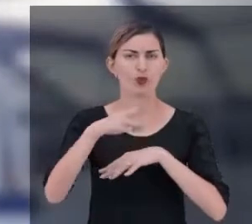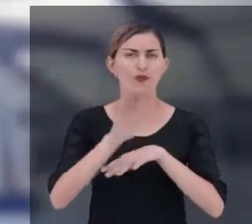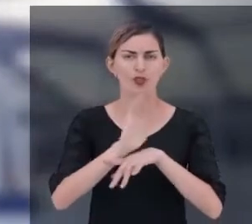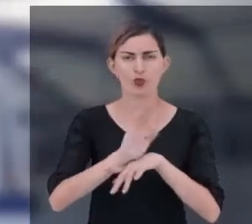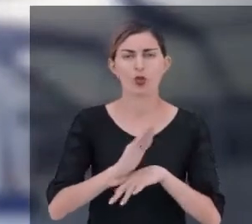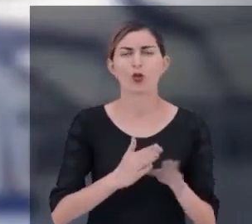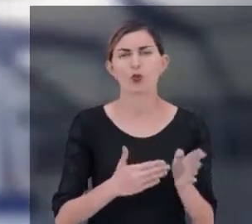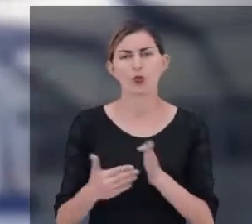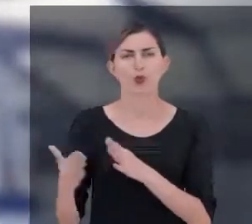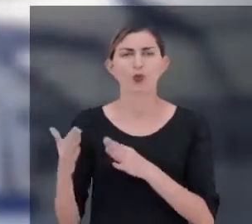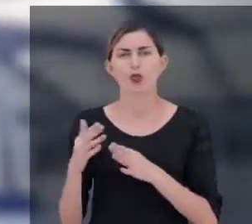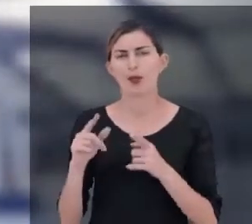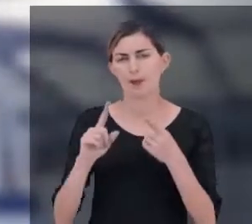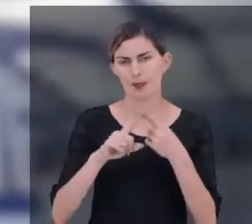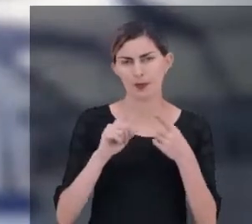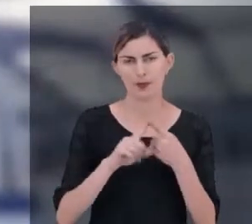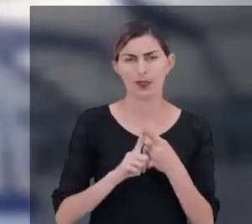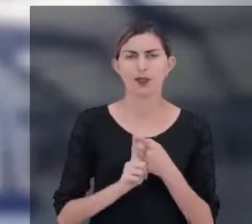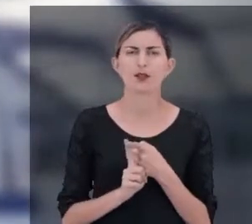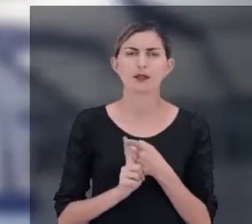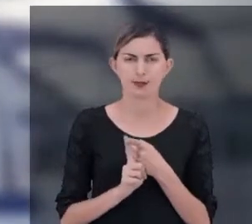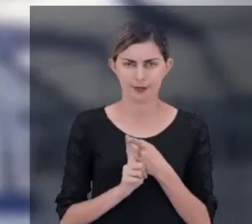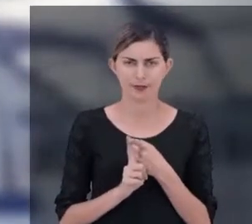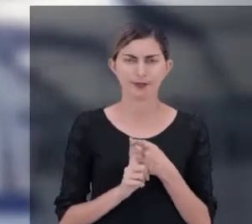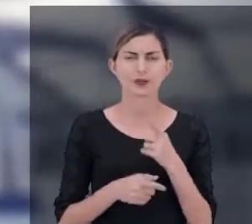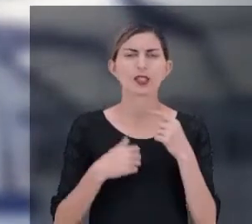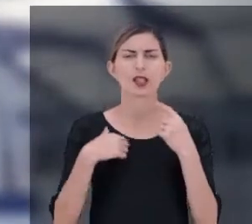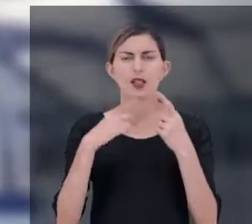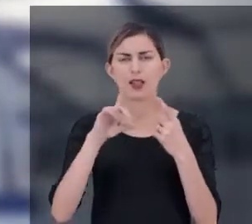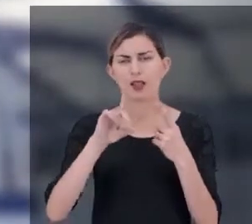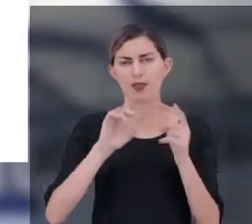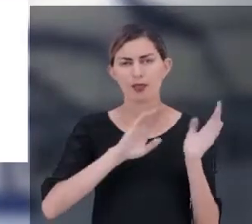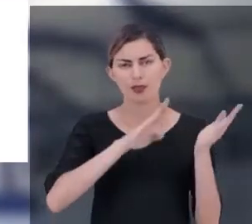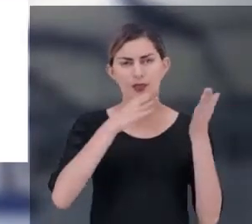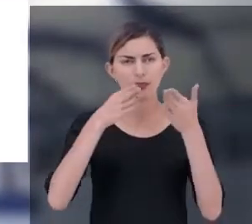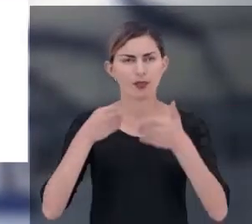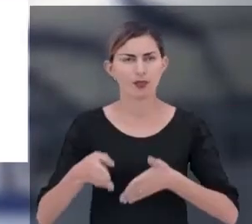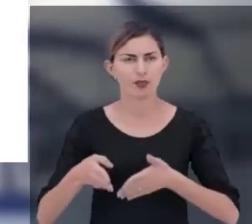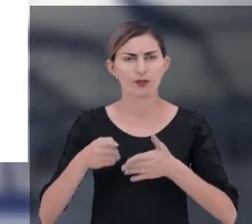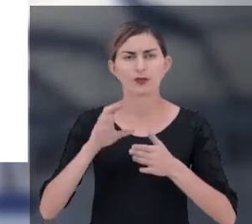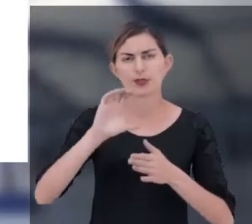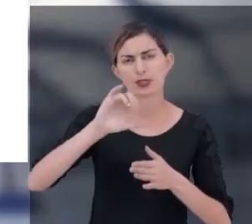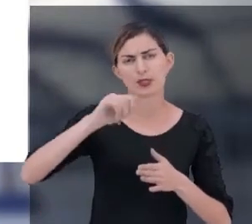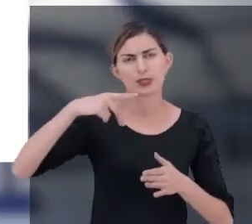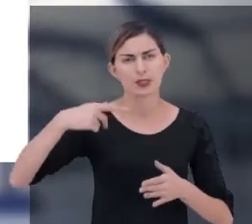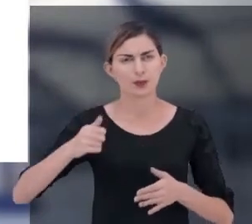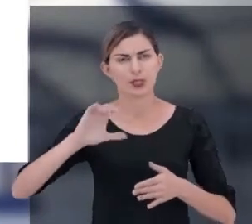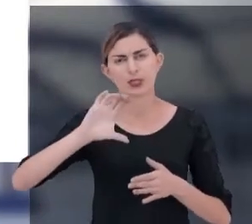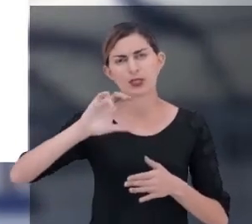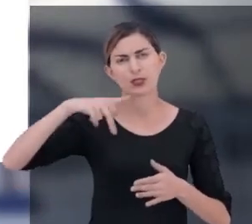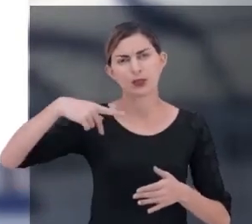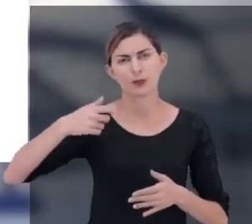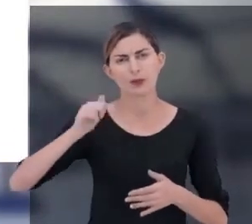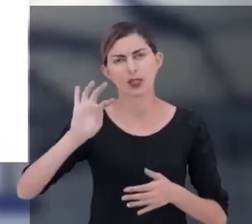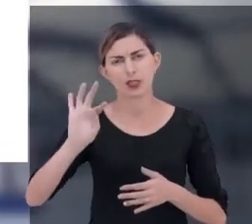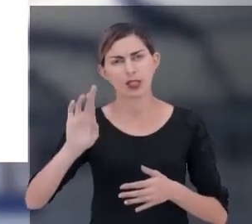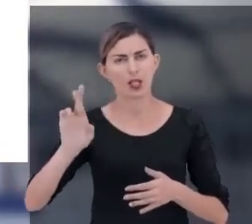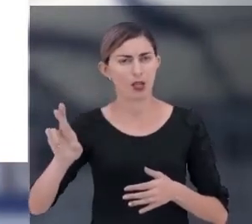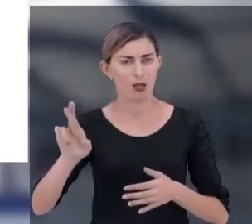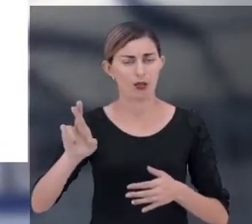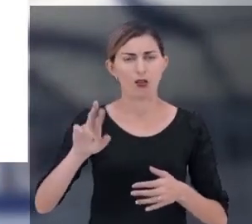nessa nossa videoaula. A primeira dela trata-se do dimensionamento da SIPA e da SIPA-TR.